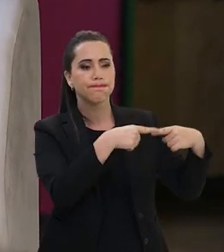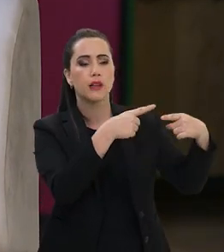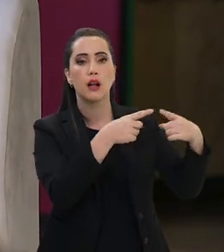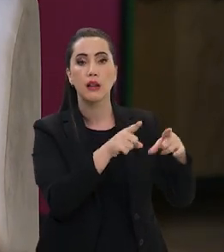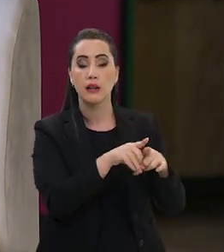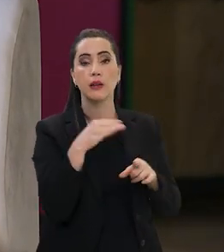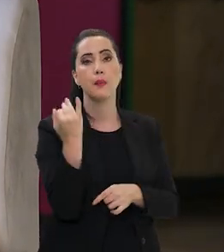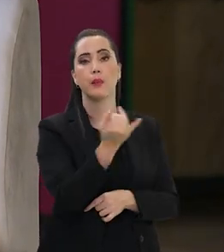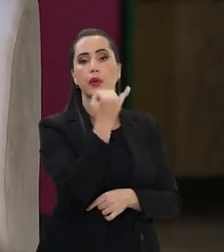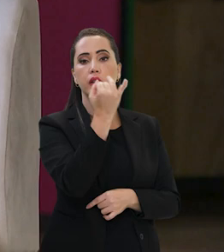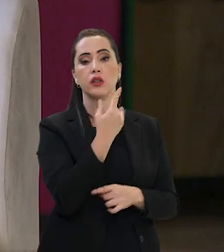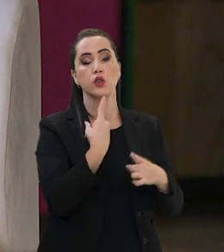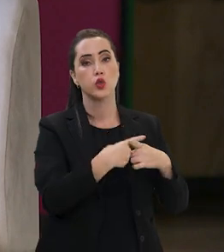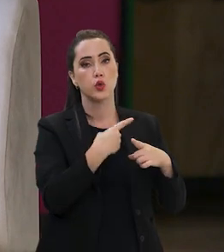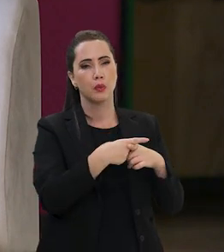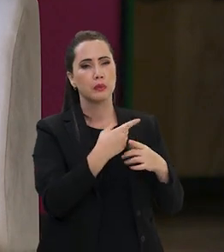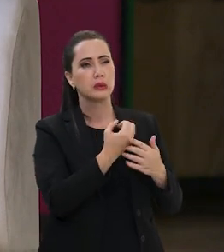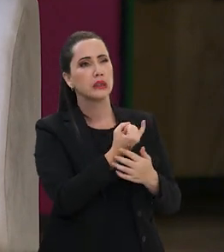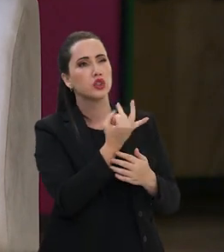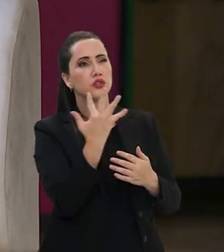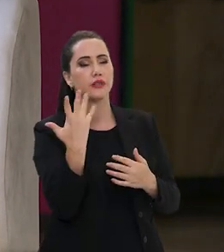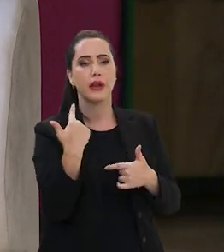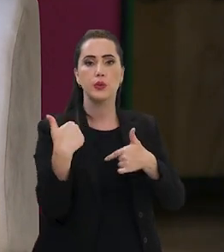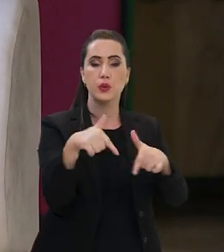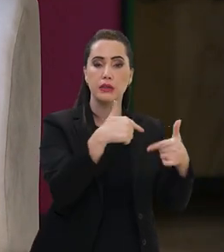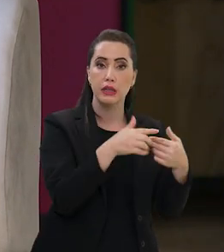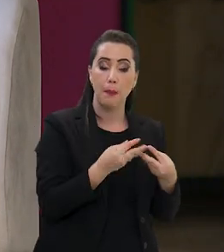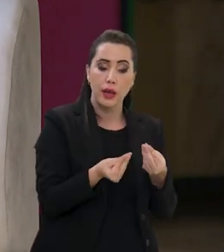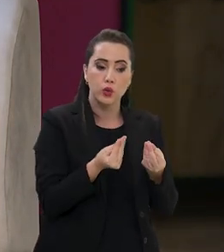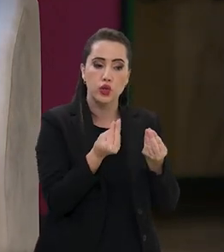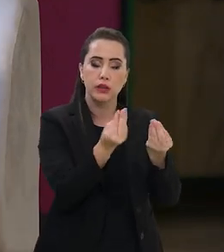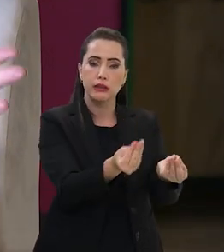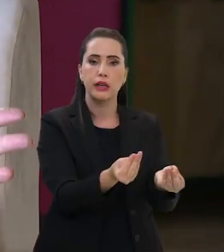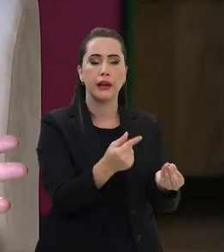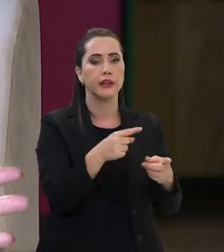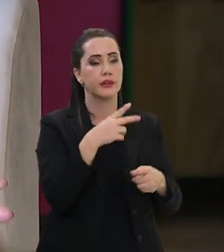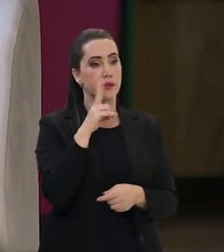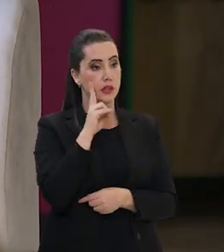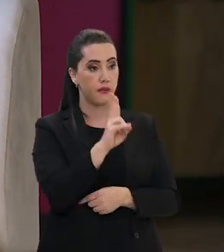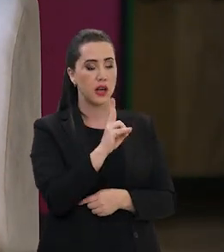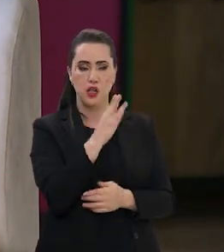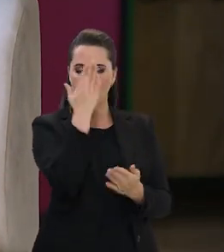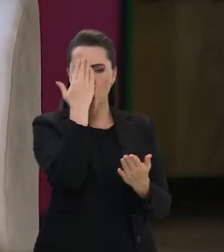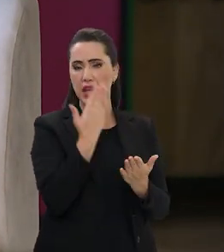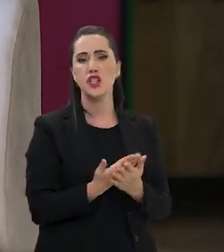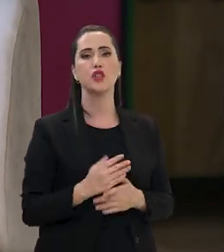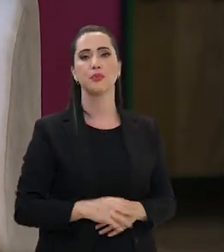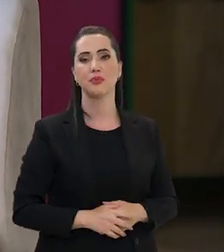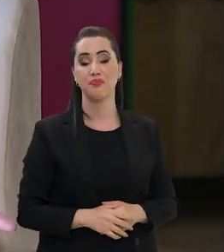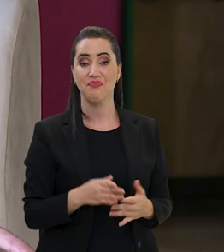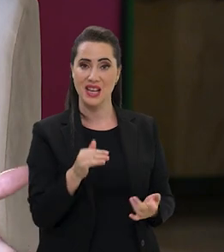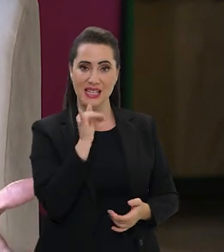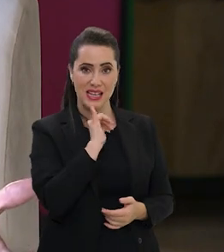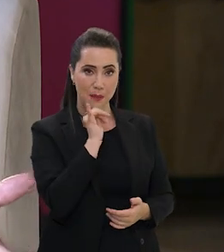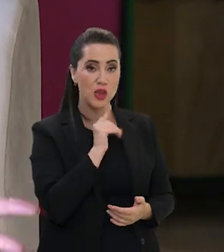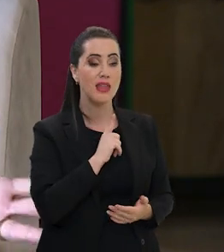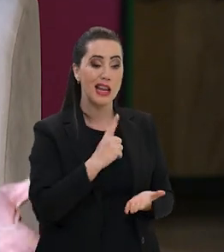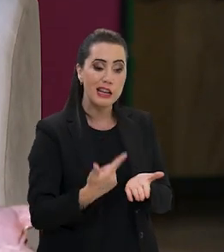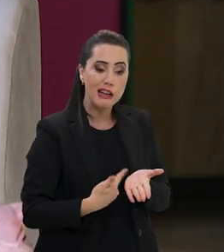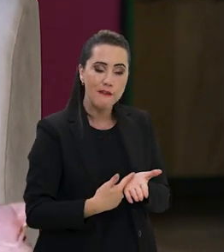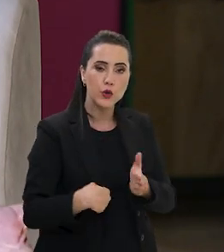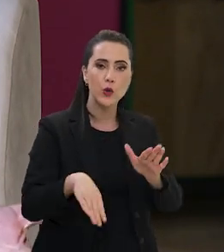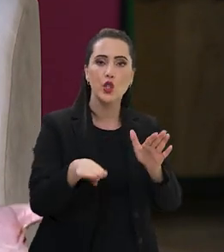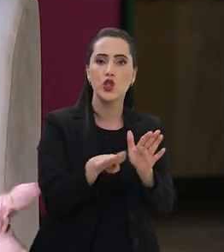e é um programa extremamente exitoso que tem uma logística de entrega, Paulo, que você disse, eu não acredito, tem